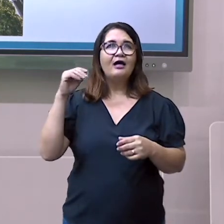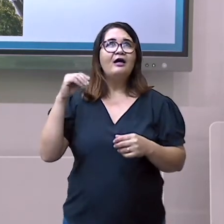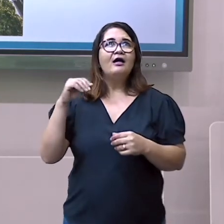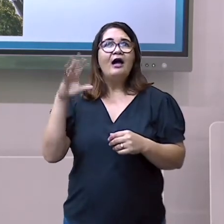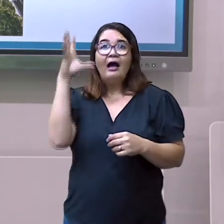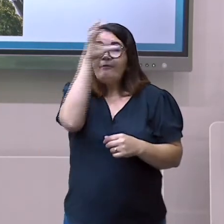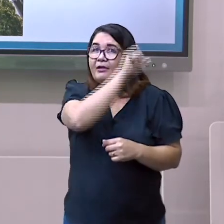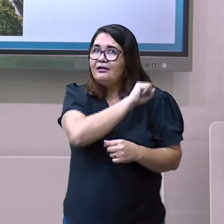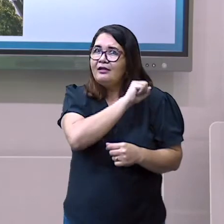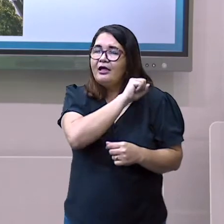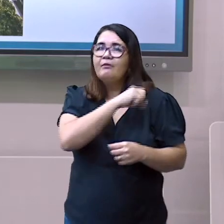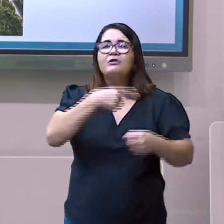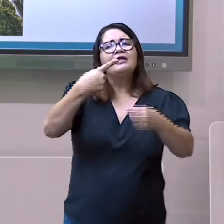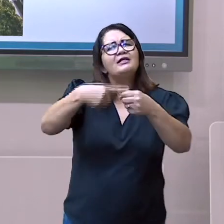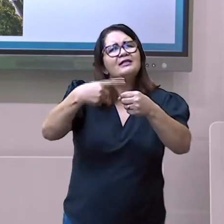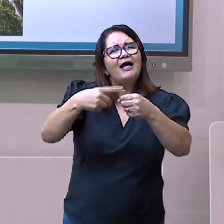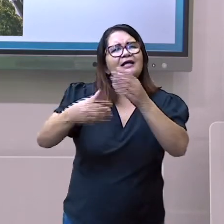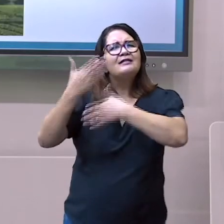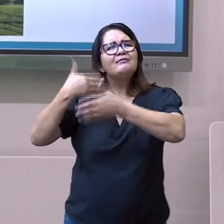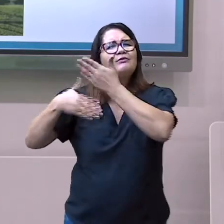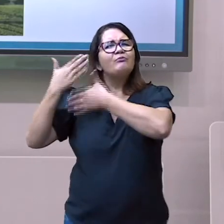paisagem das cidades?